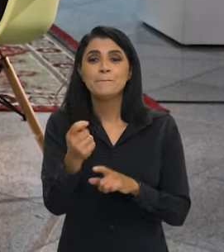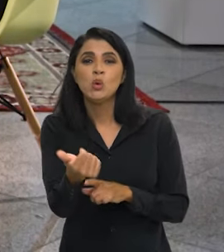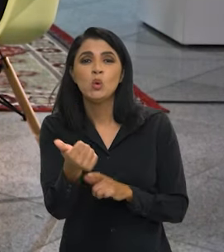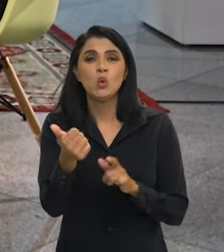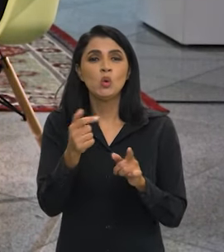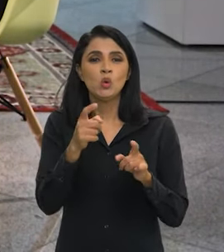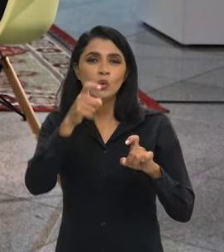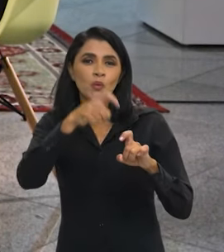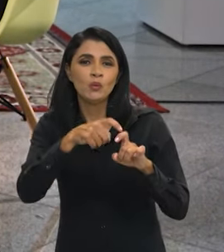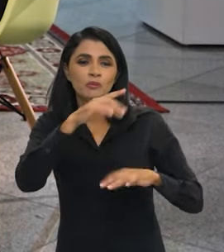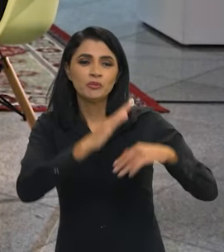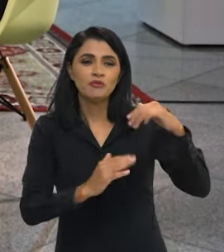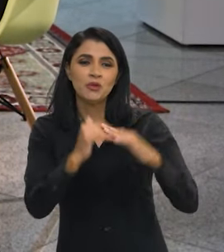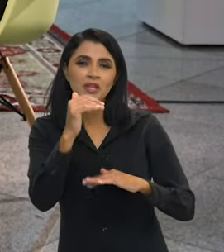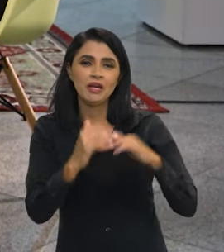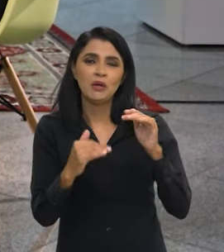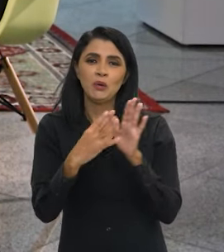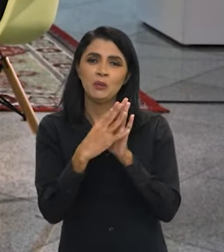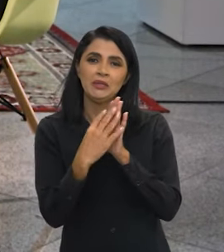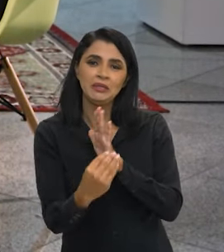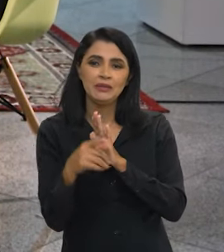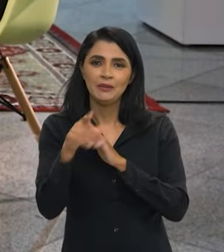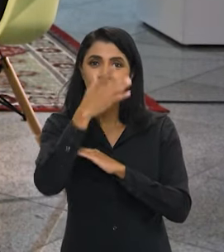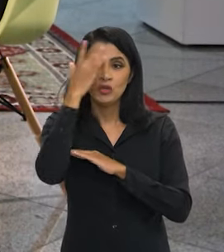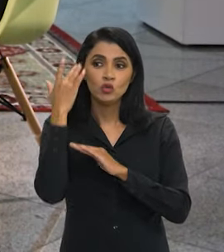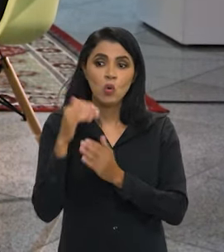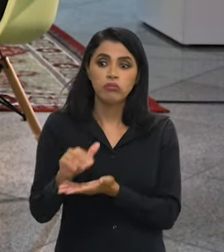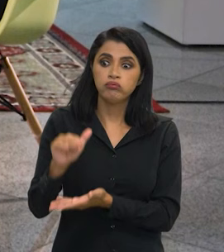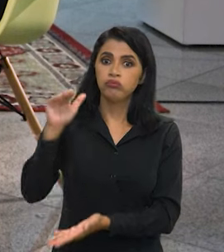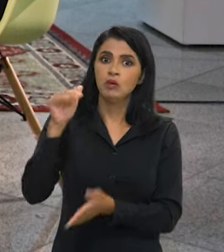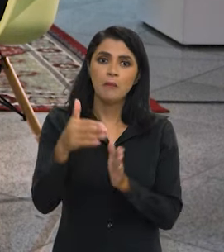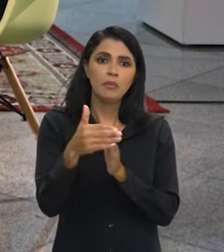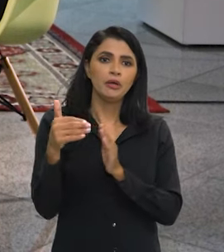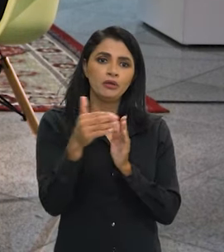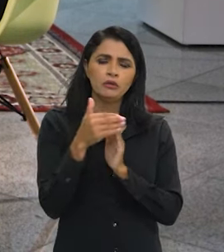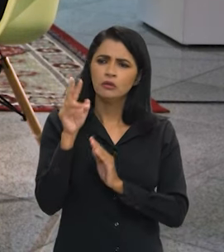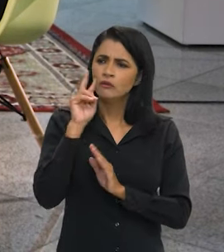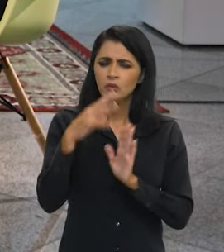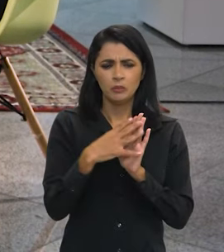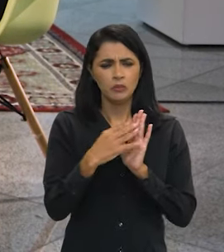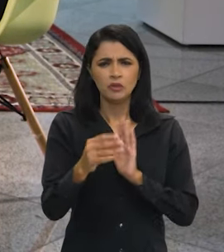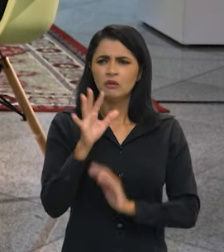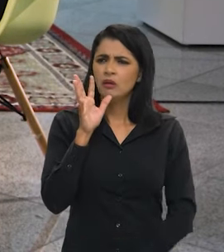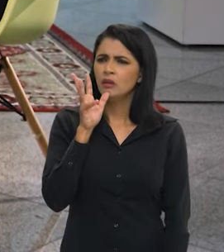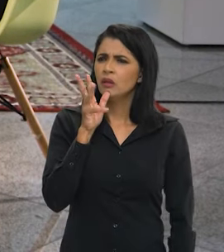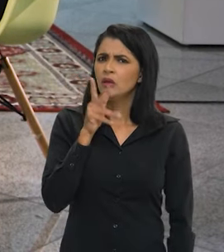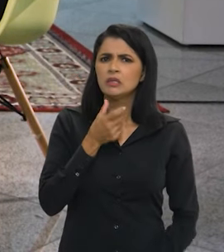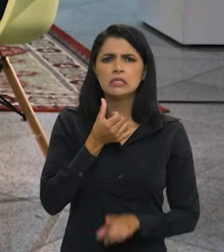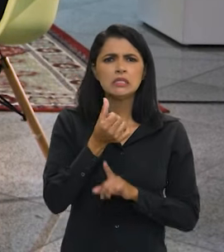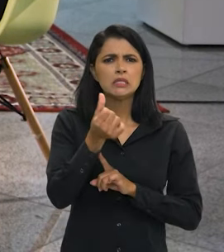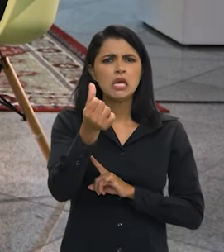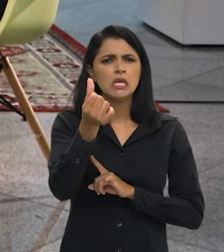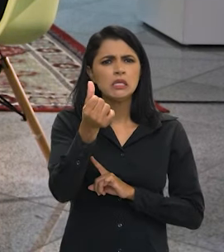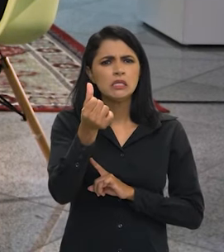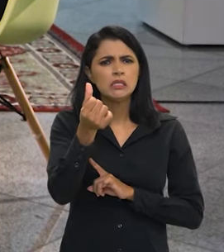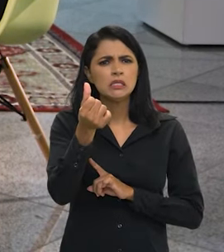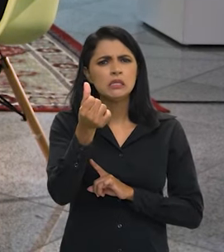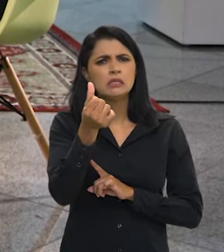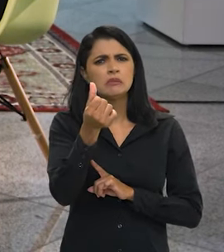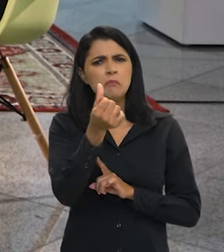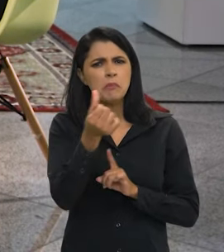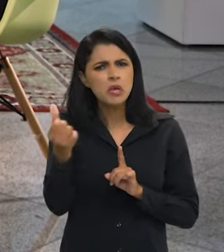do modelo, da quantidade de pessoas que pedem. Quando a gente vê o modelo, a gente vê que estava demorando para fazer uma perícia seis meses.